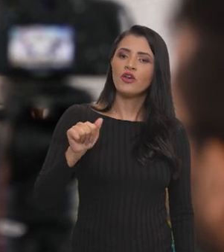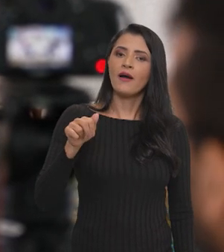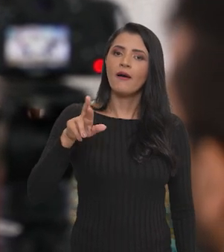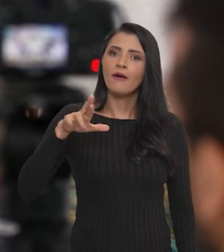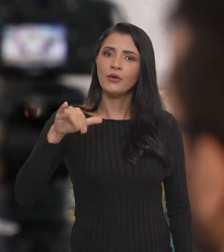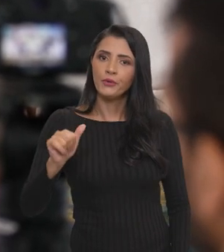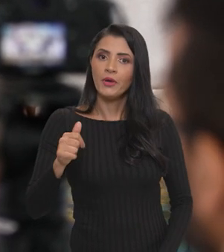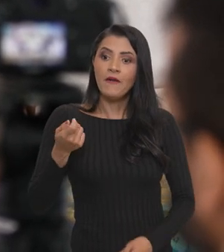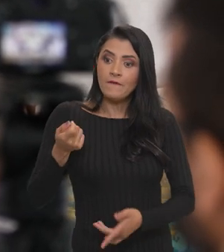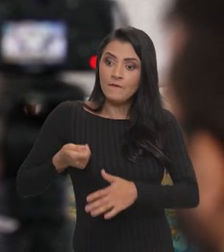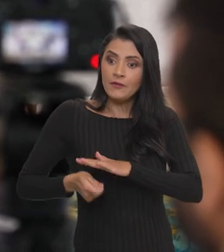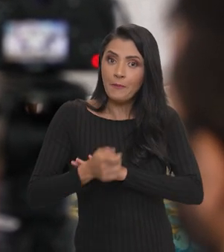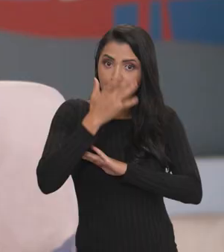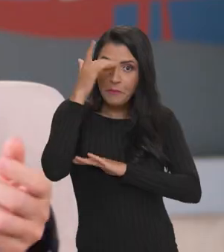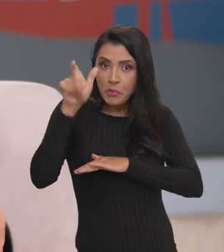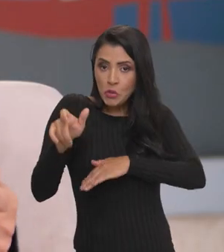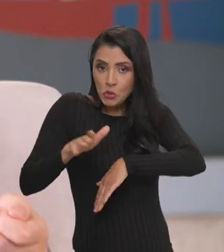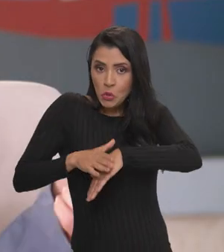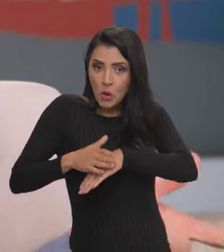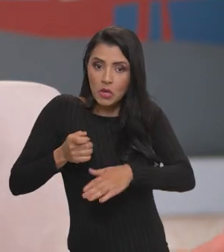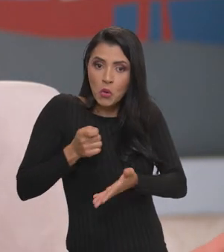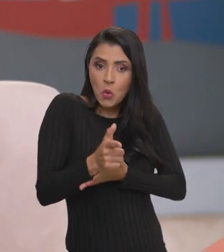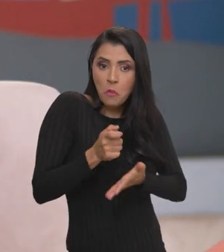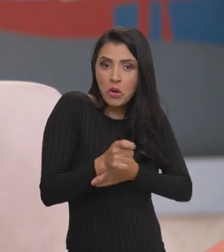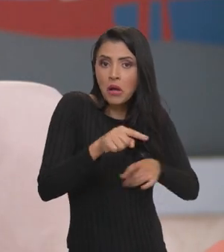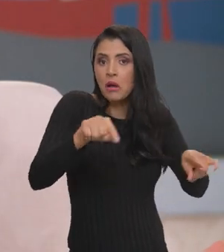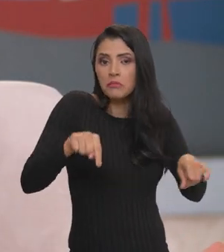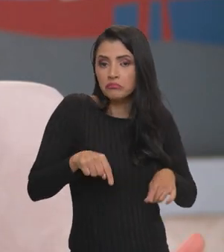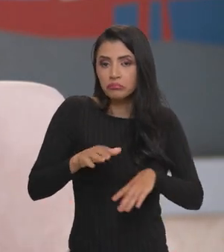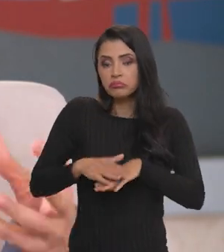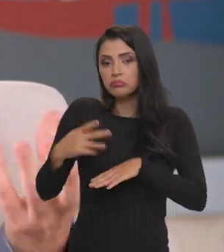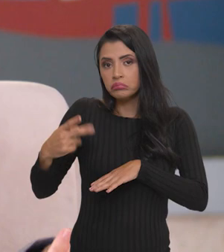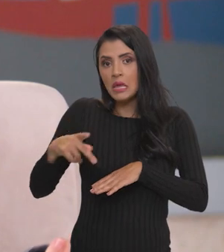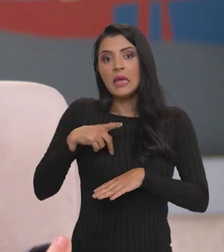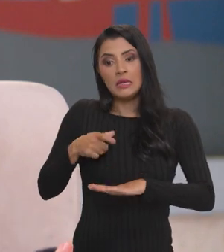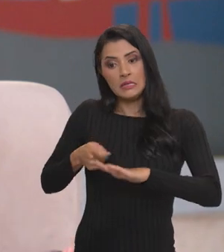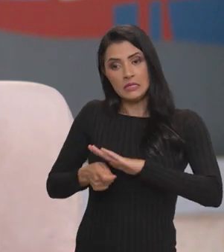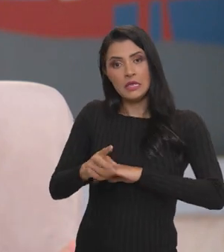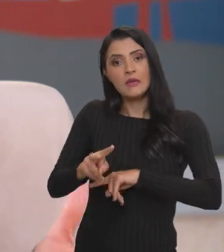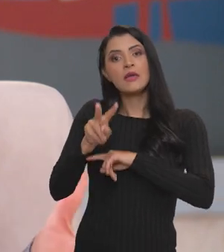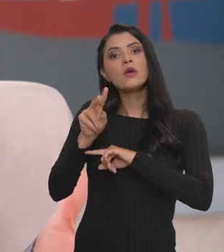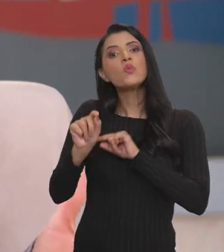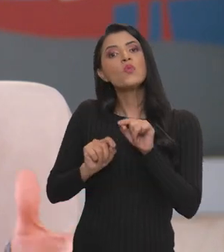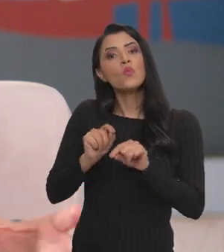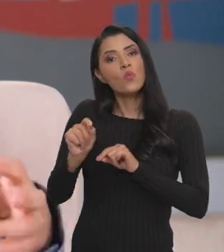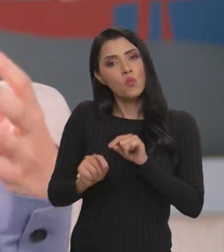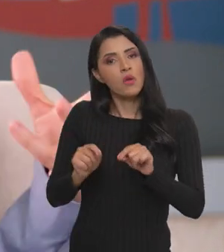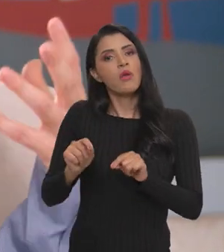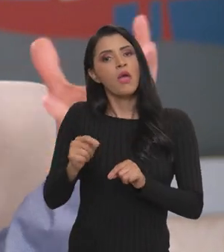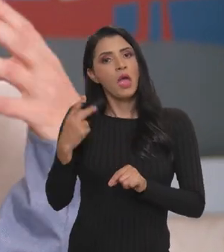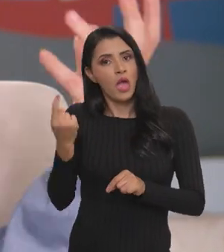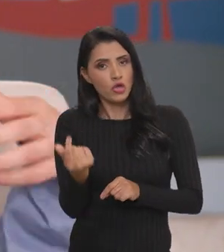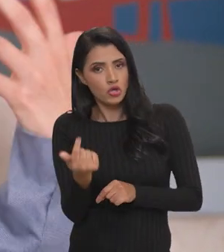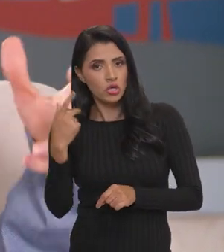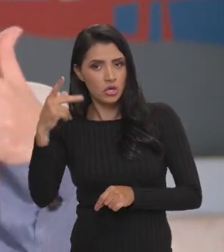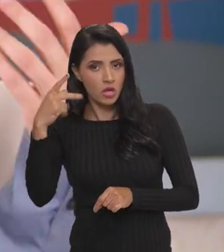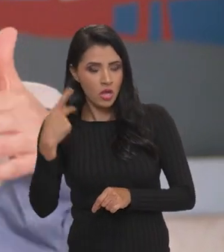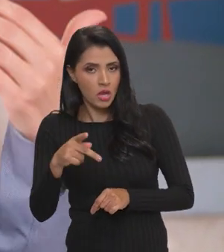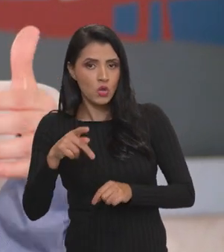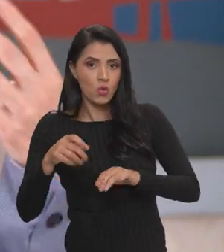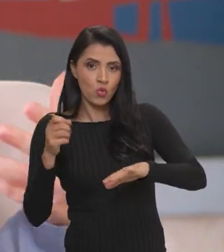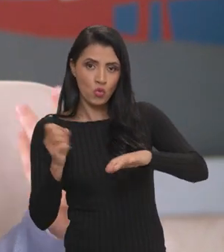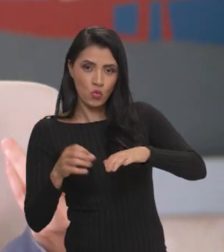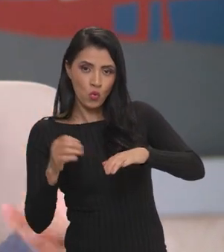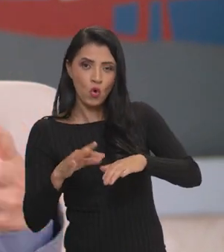que é financiar quem quer comprar uma terra, um agricultor que quer comprar uma terra. Esse crédito fundiário, ele é um recurso que se